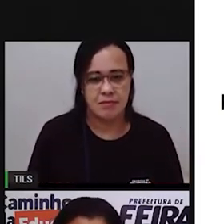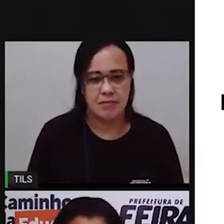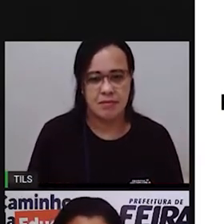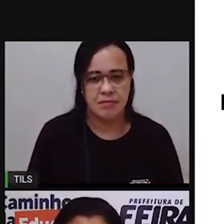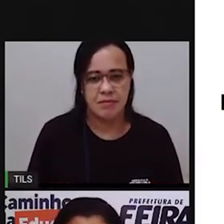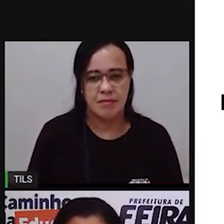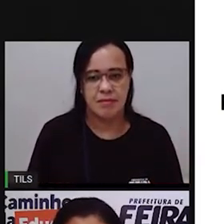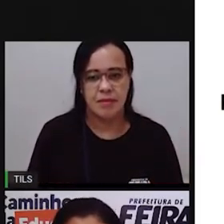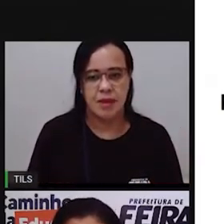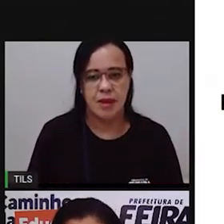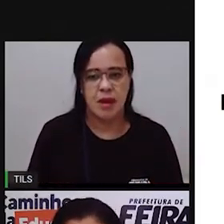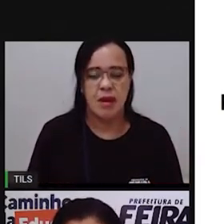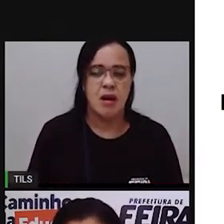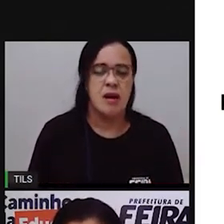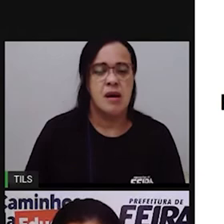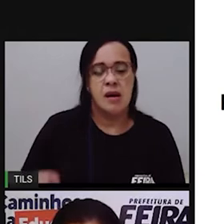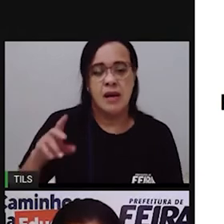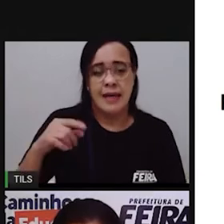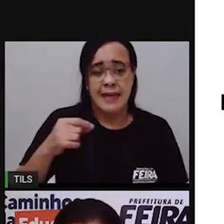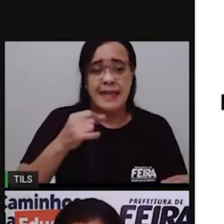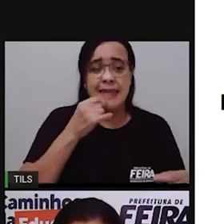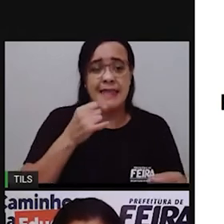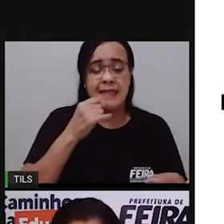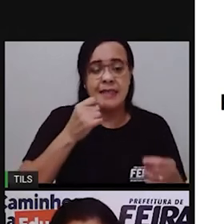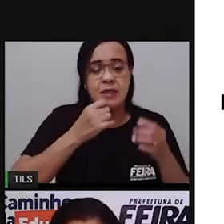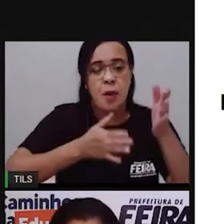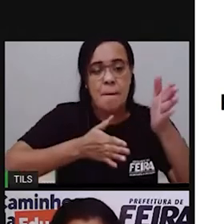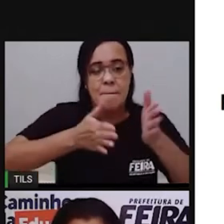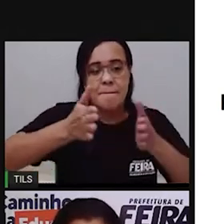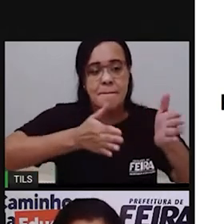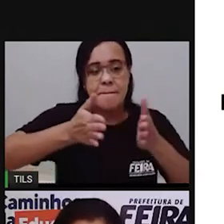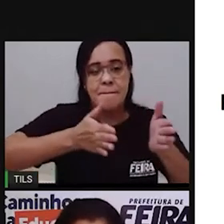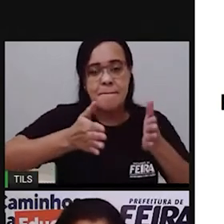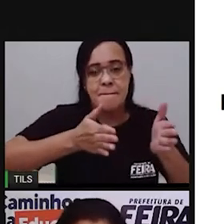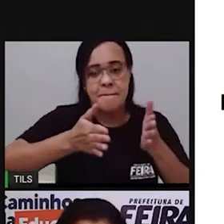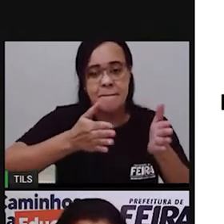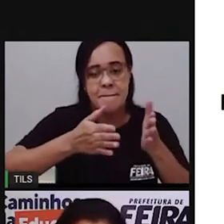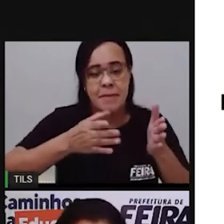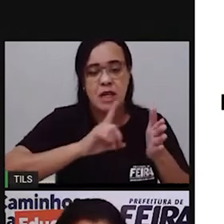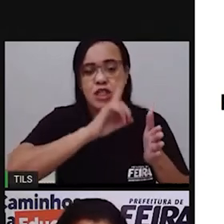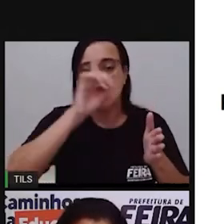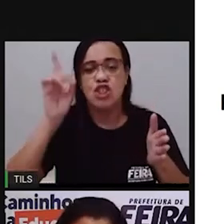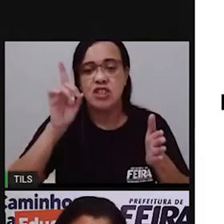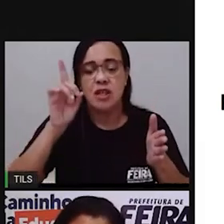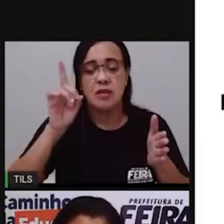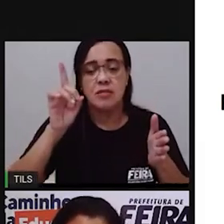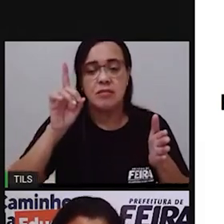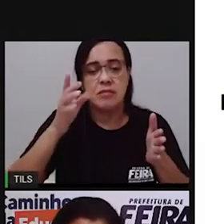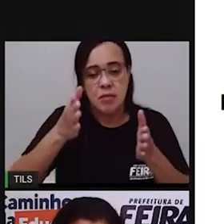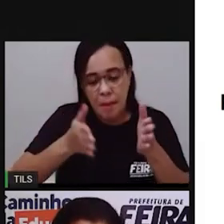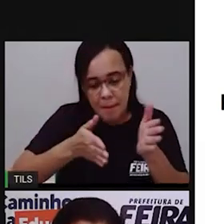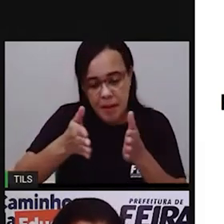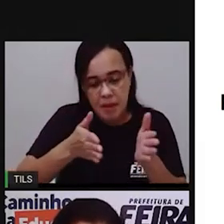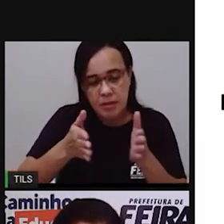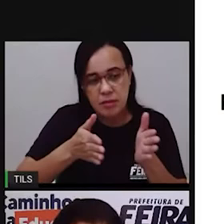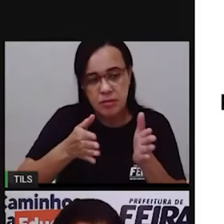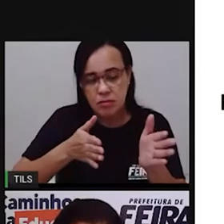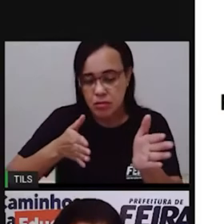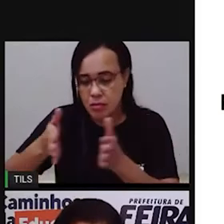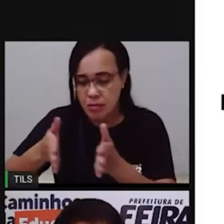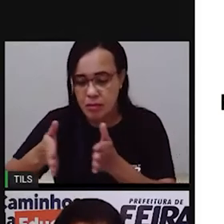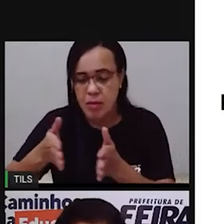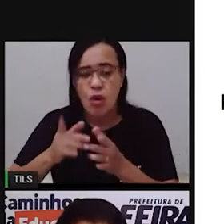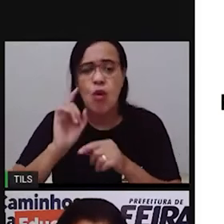A gente também vê uma numeração indicando a data da leitura do registro